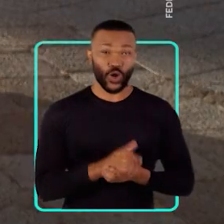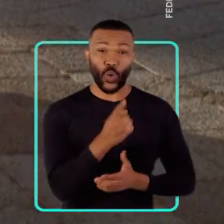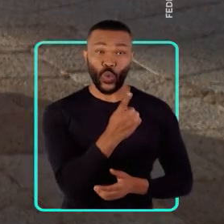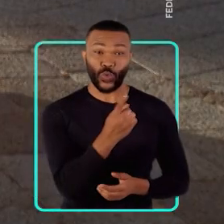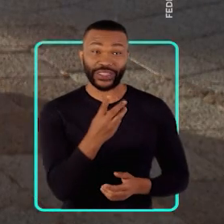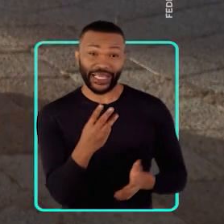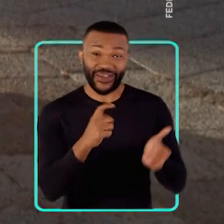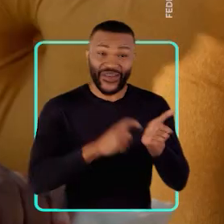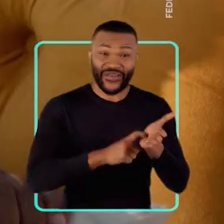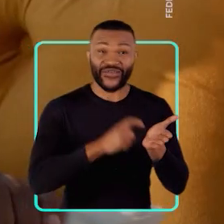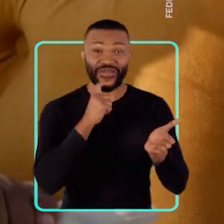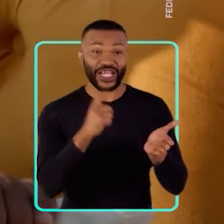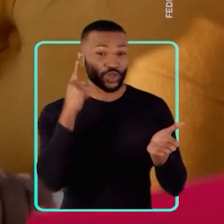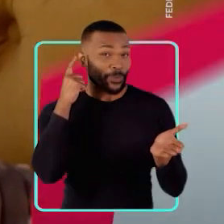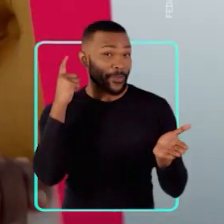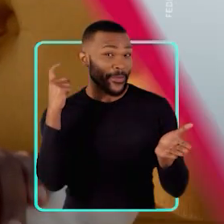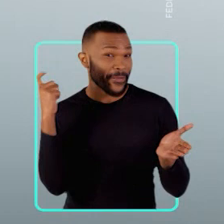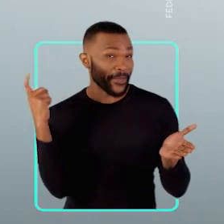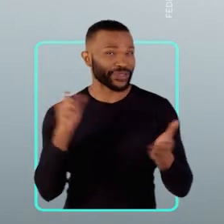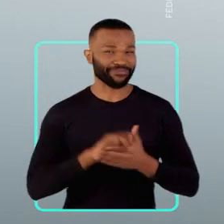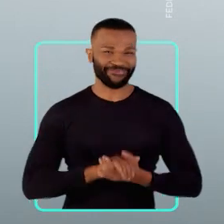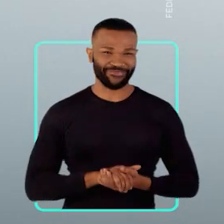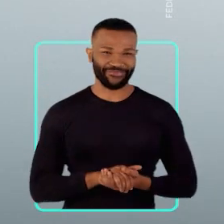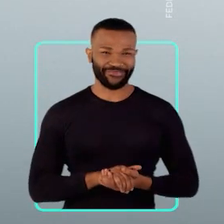É um em três com firme piririri.